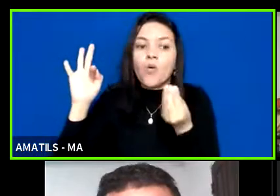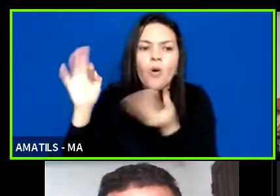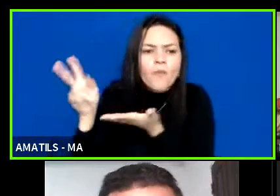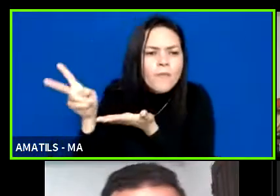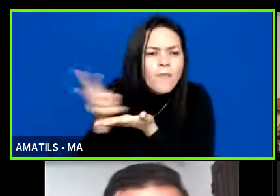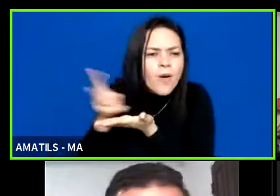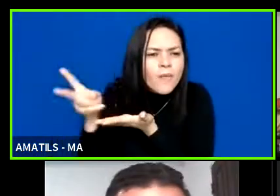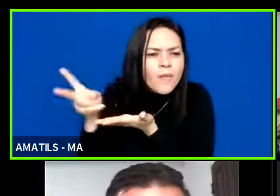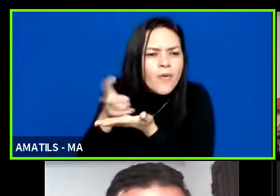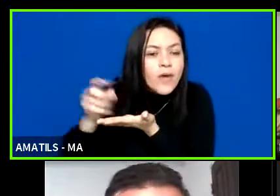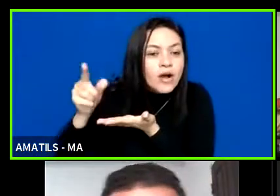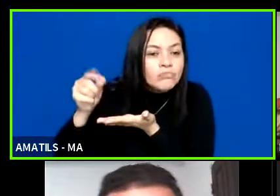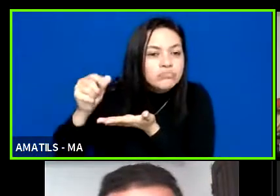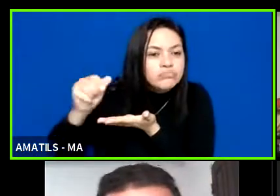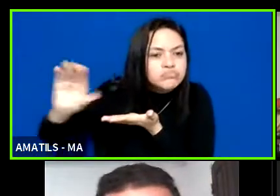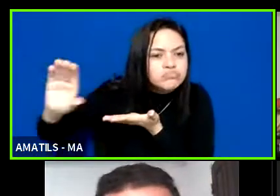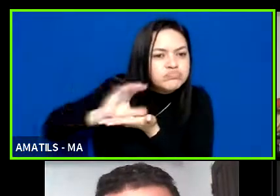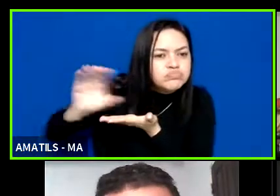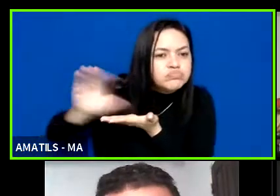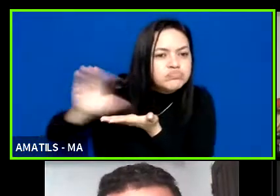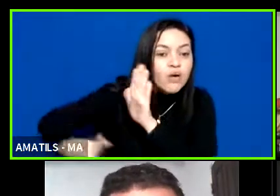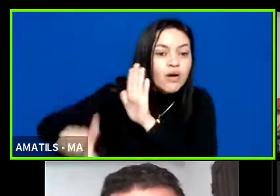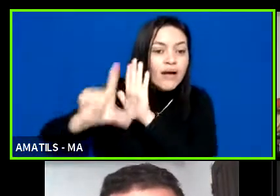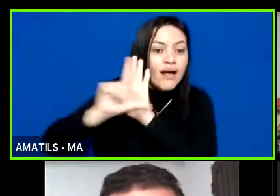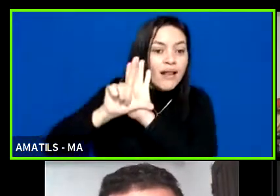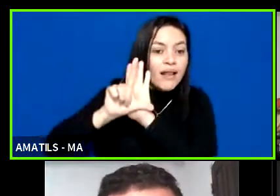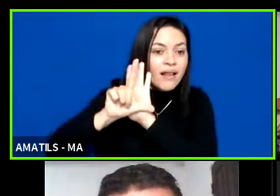Lei de Incentivo. O que é, basicamente,